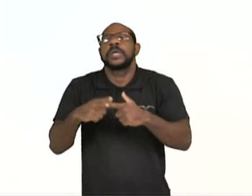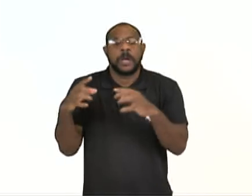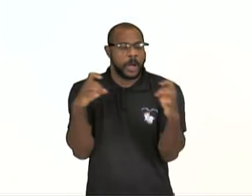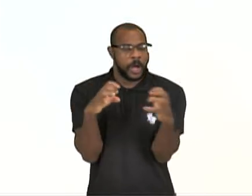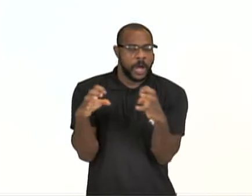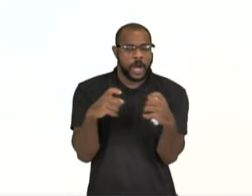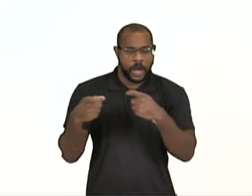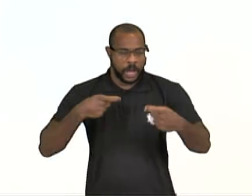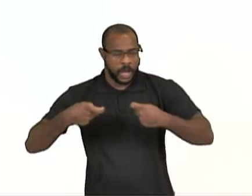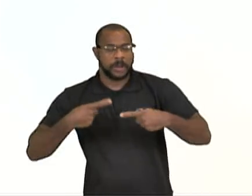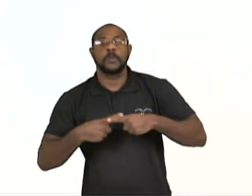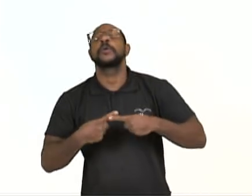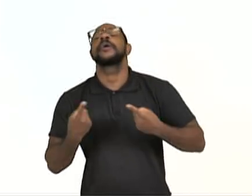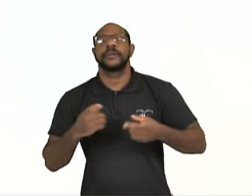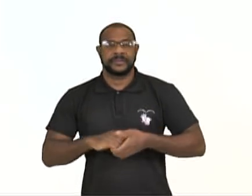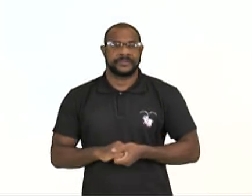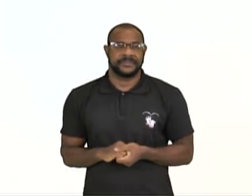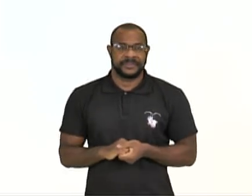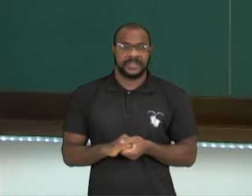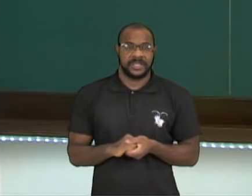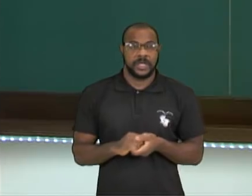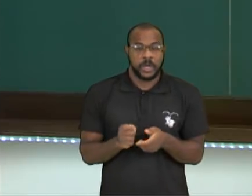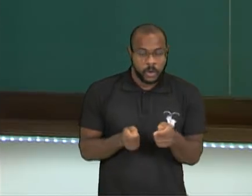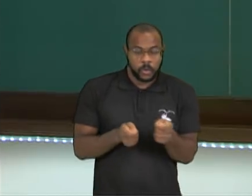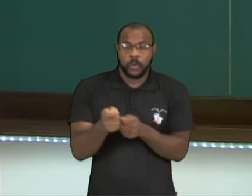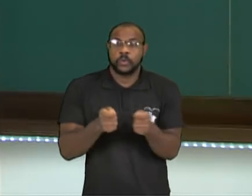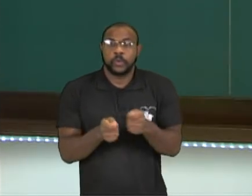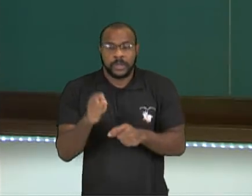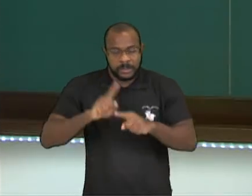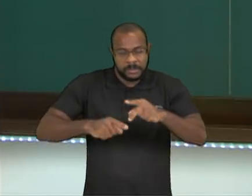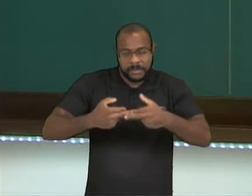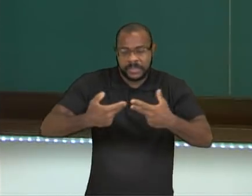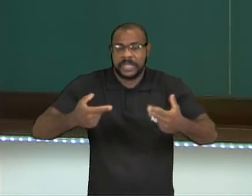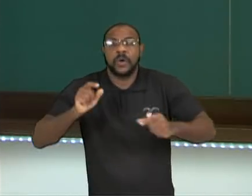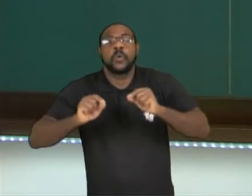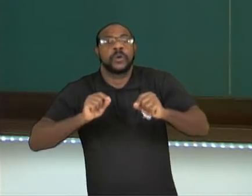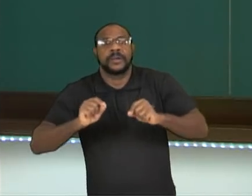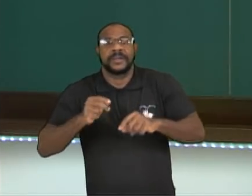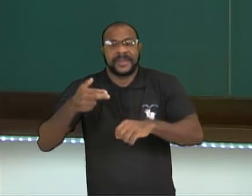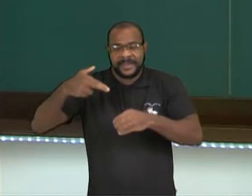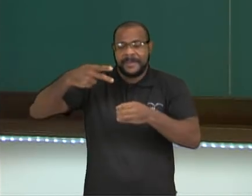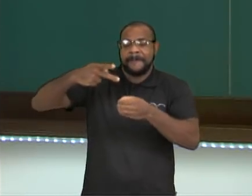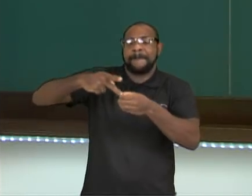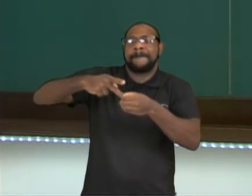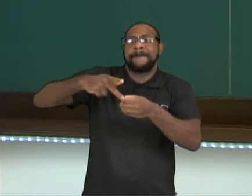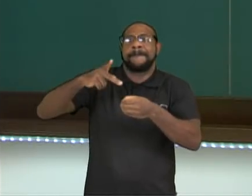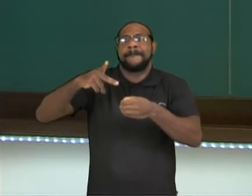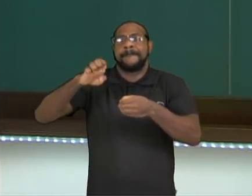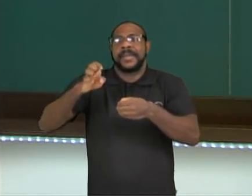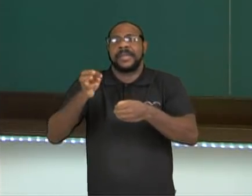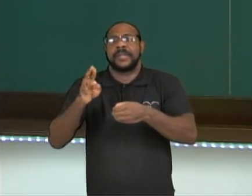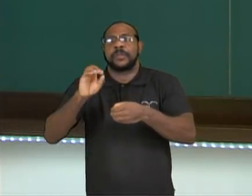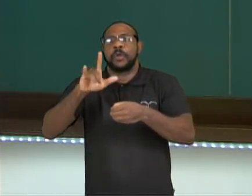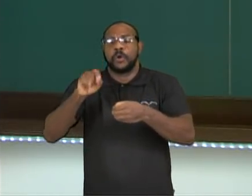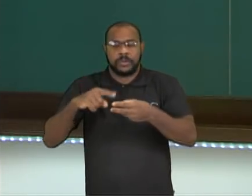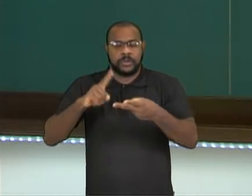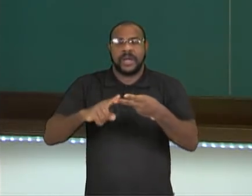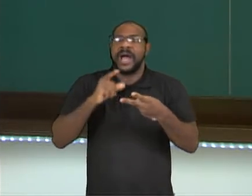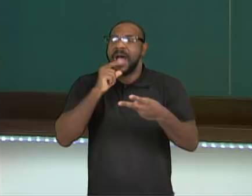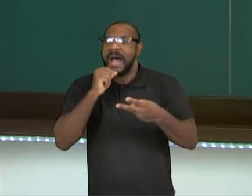Vamos entender um pouquinho. Controle dos recursos. Como? Petróleo, água,